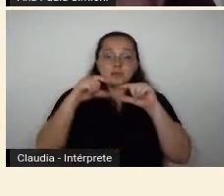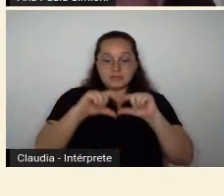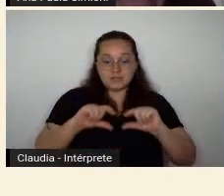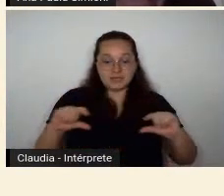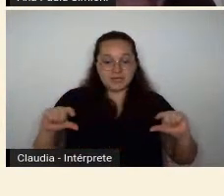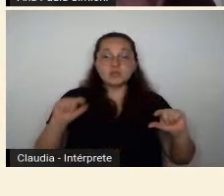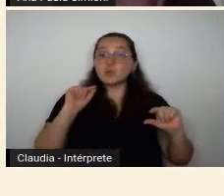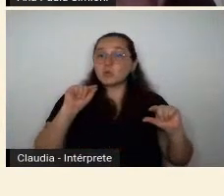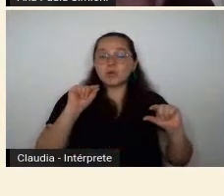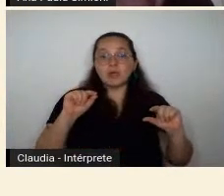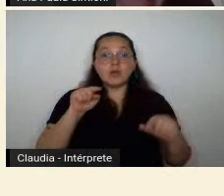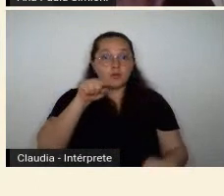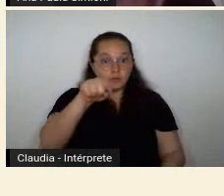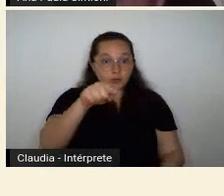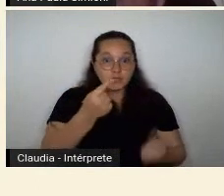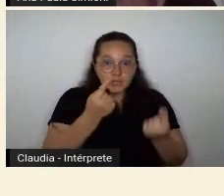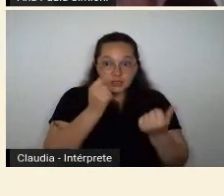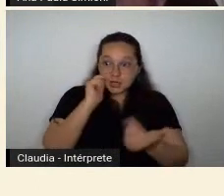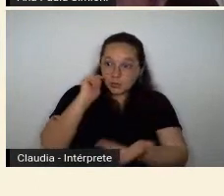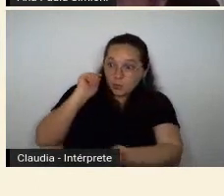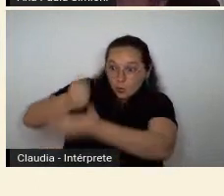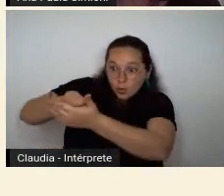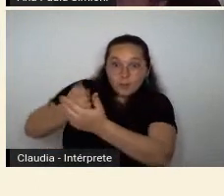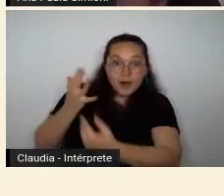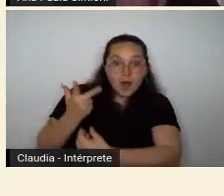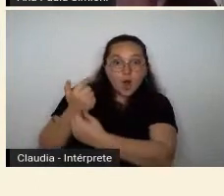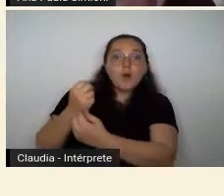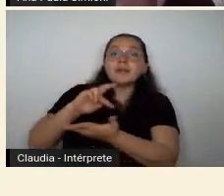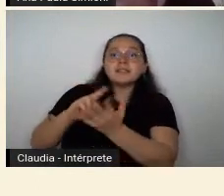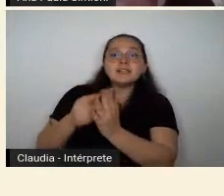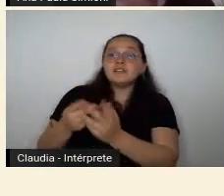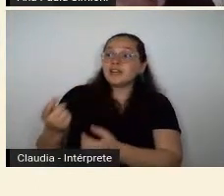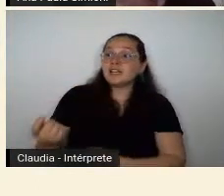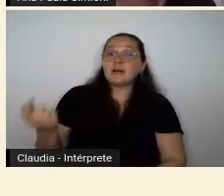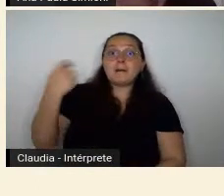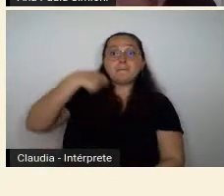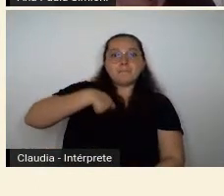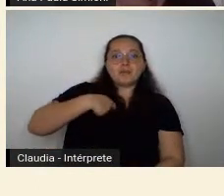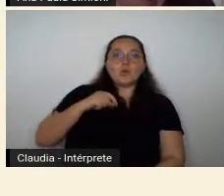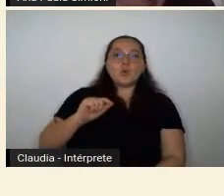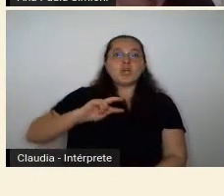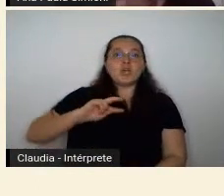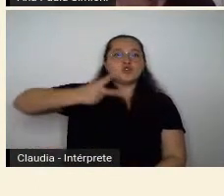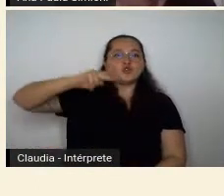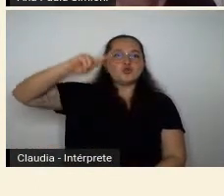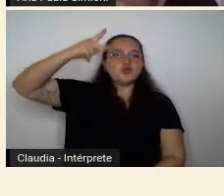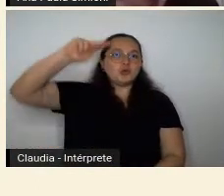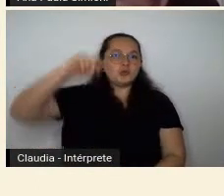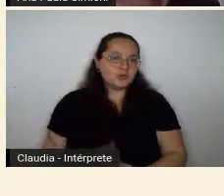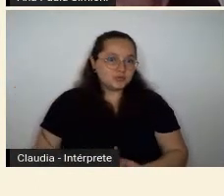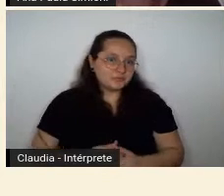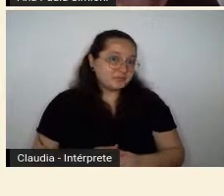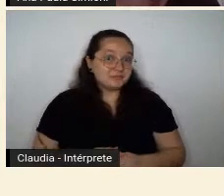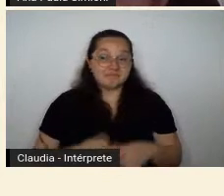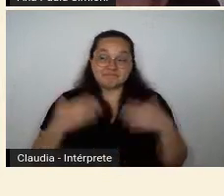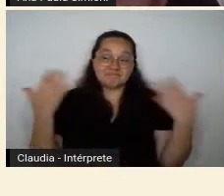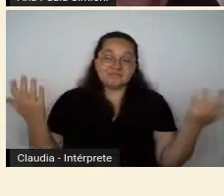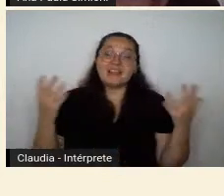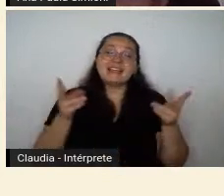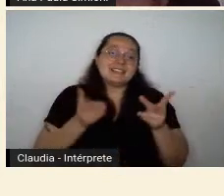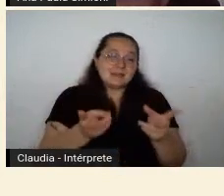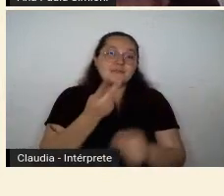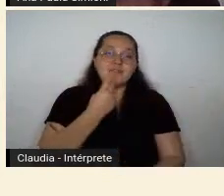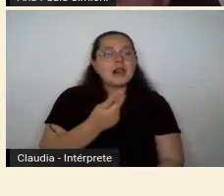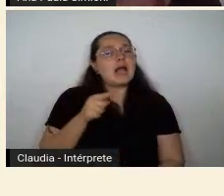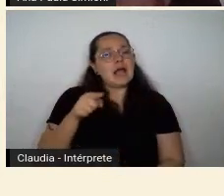obra de arte é bom, porque dá dinheiro, e além do que dá juros culturais, né, então a ideia também de sofisticação, de